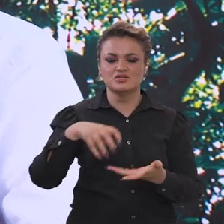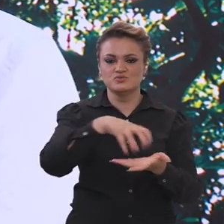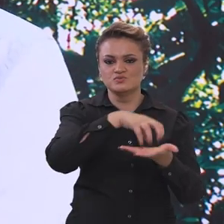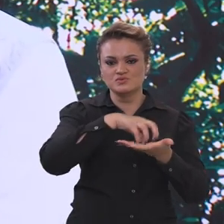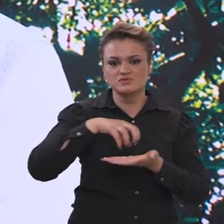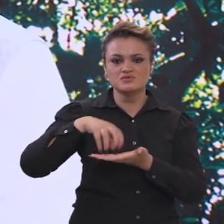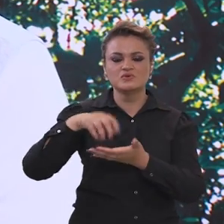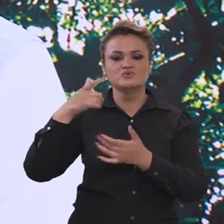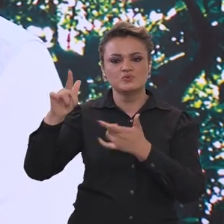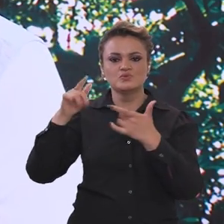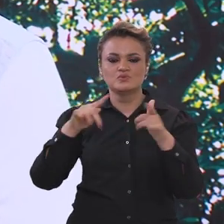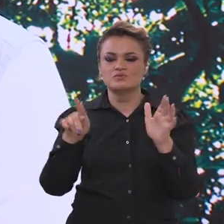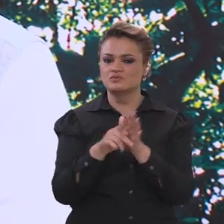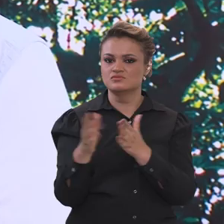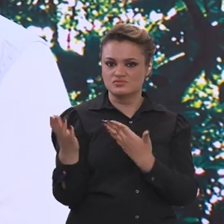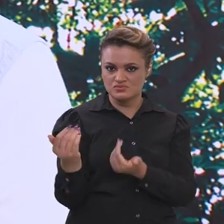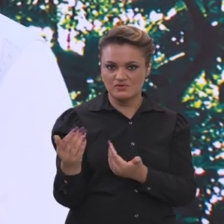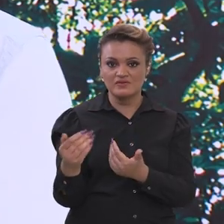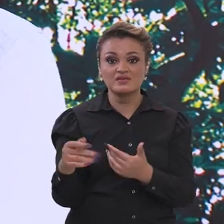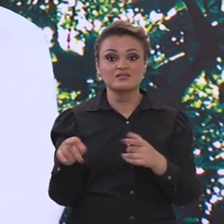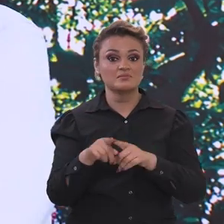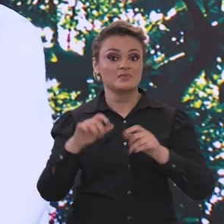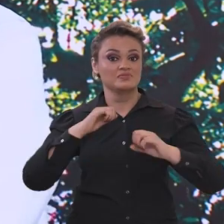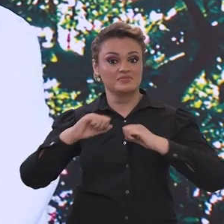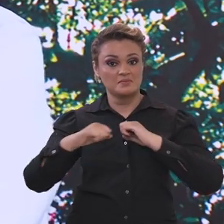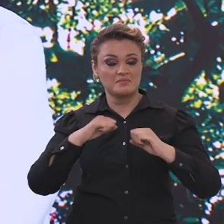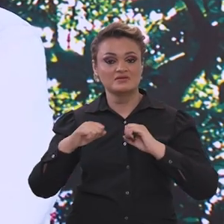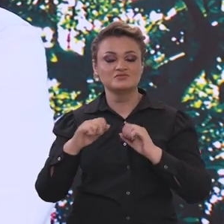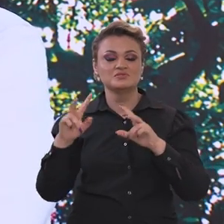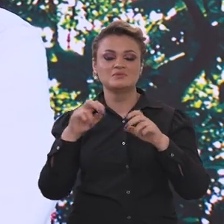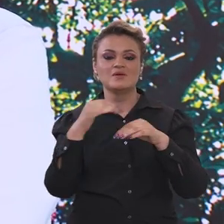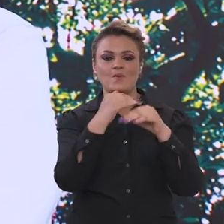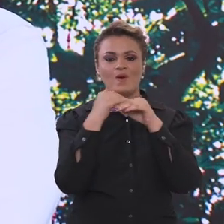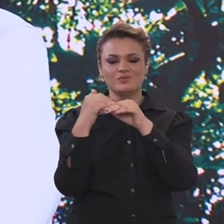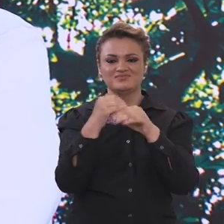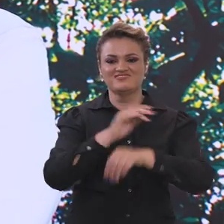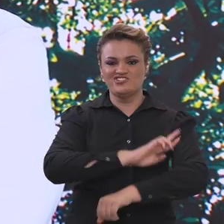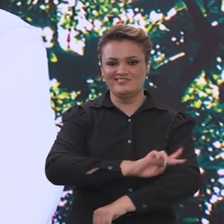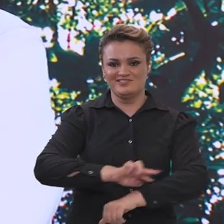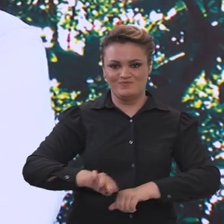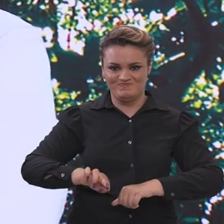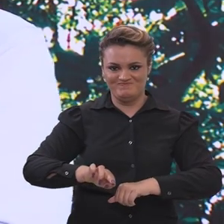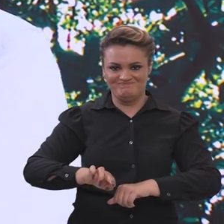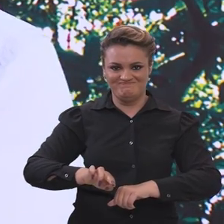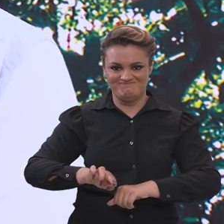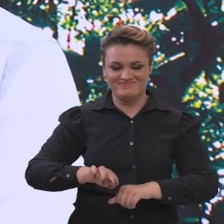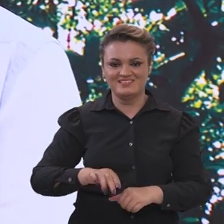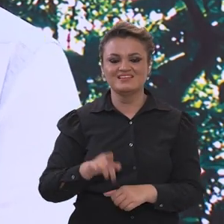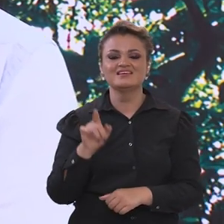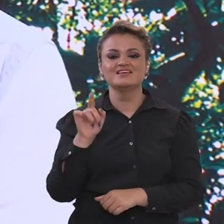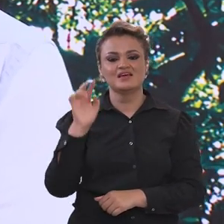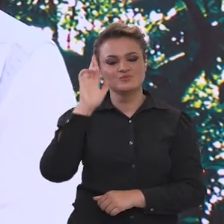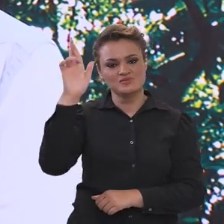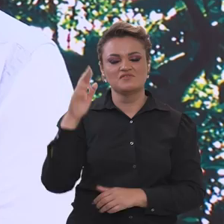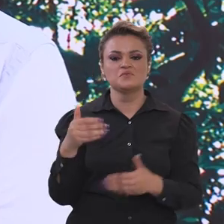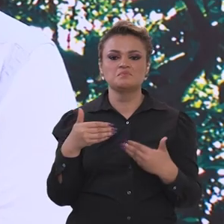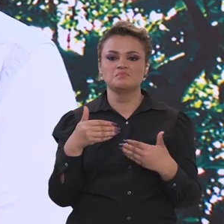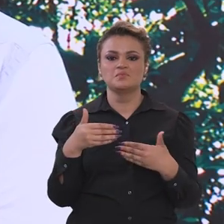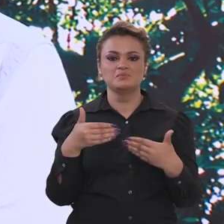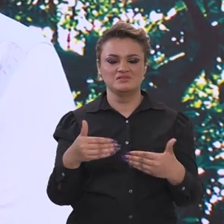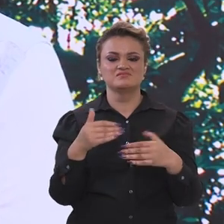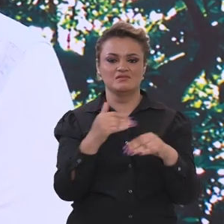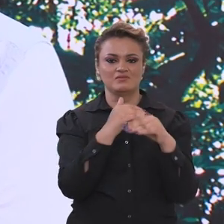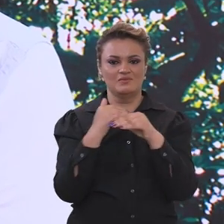entidades de juventude, e o debate sobre igualdade racial, feita pelo